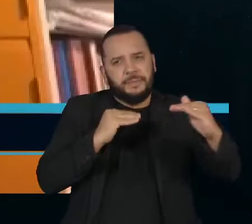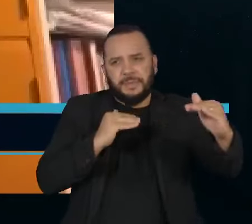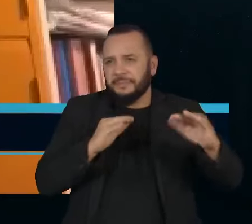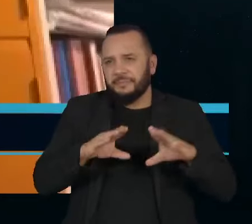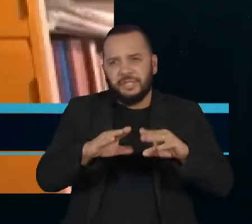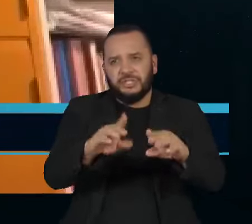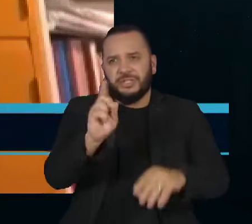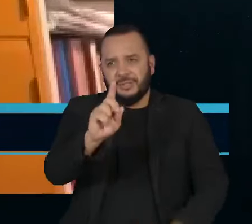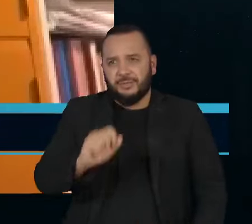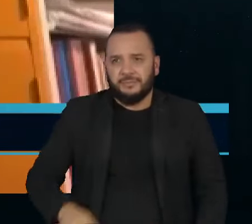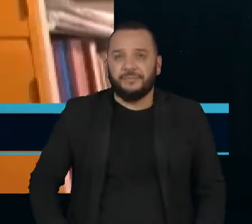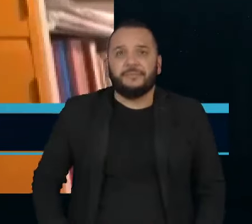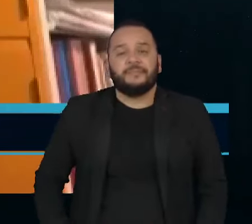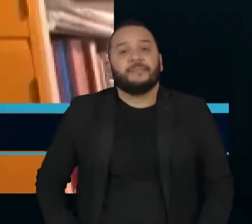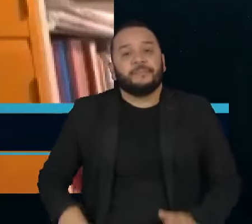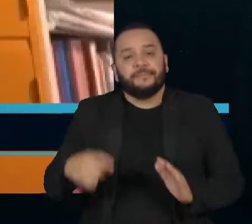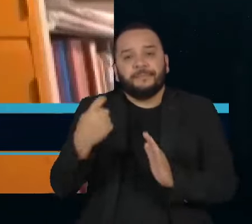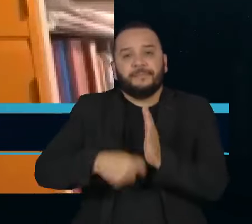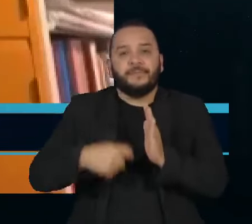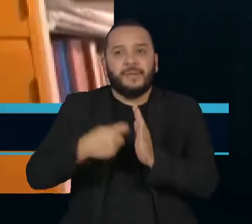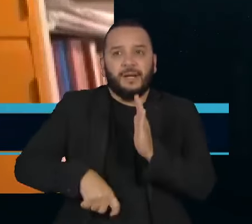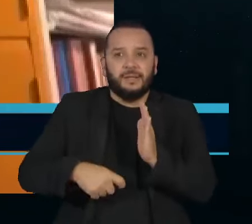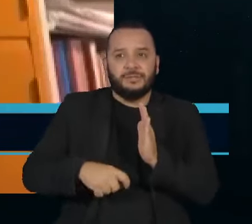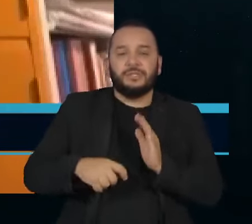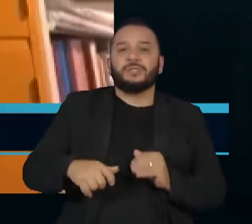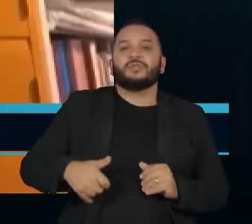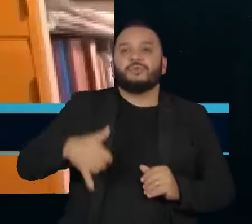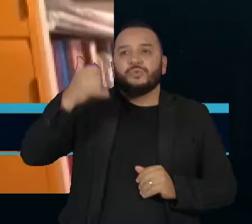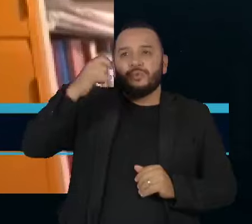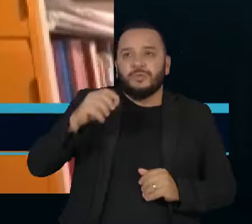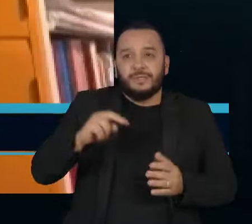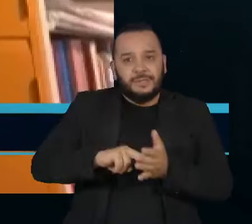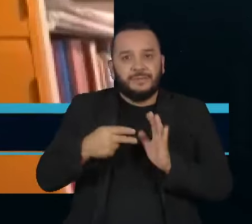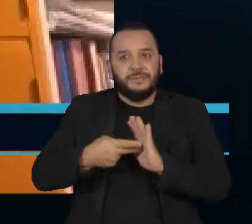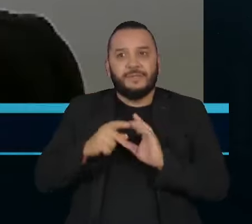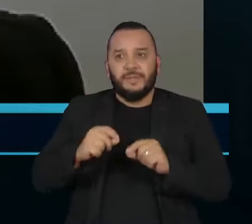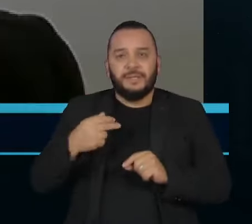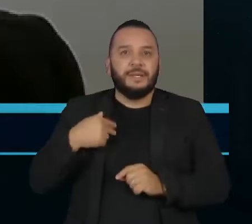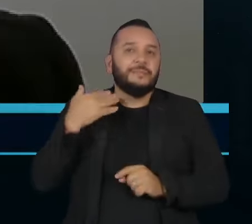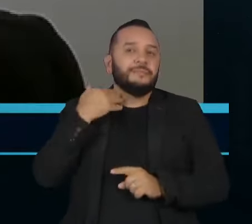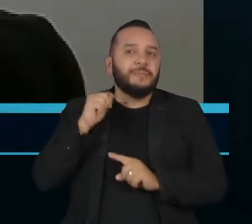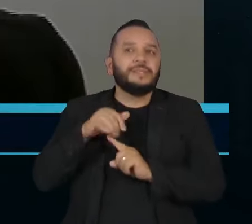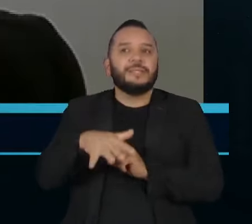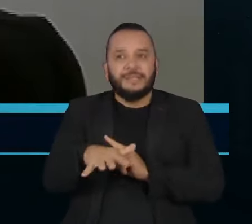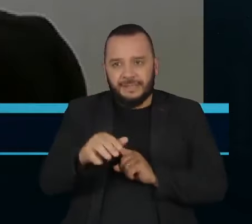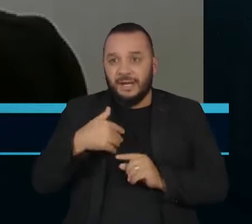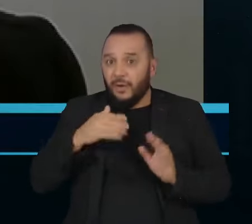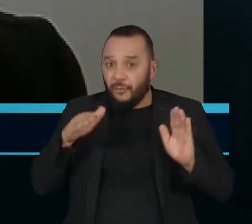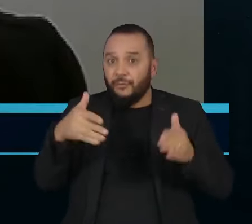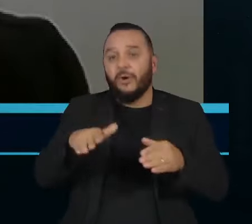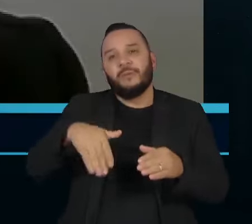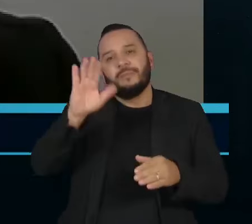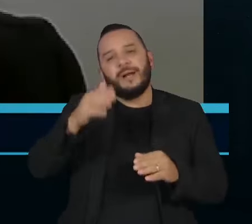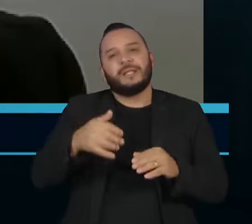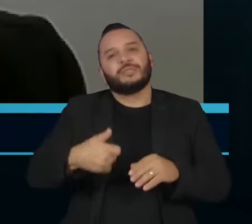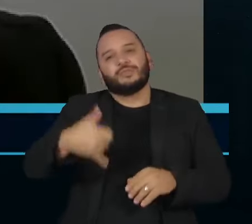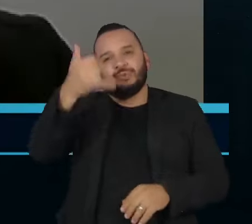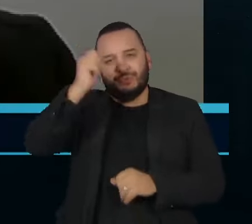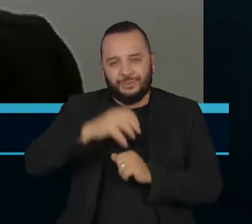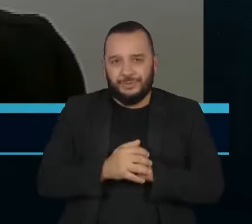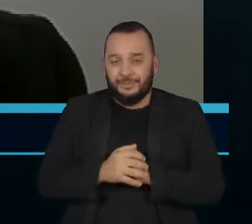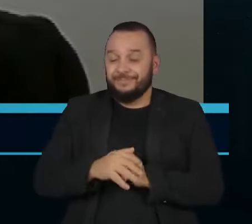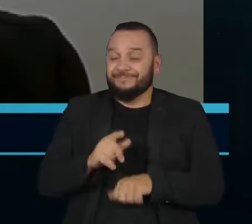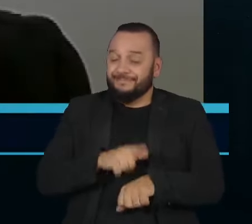manutenção da taxa de juros implica dizer que o Banco Central está em uma posição mais vigilante. A gente está num momento delicado,